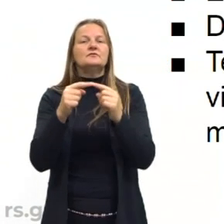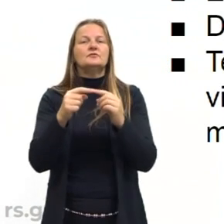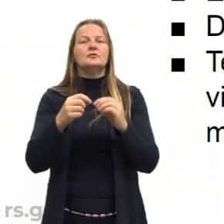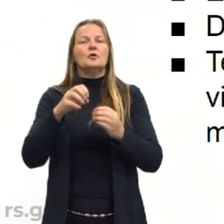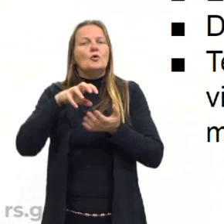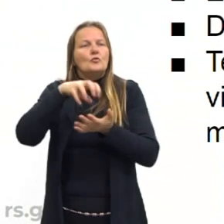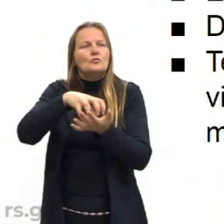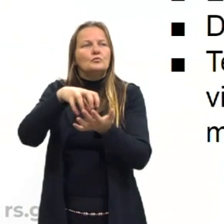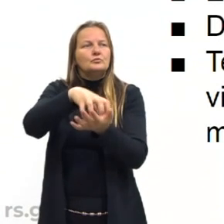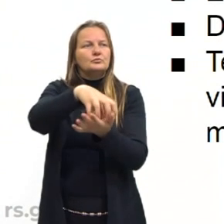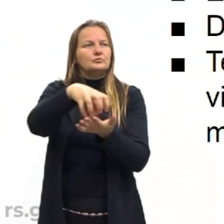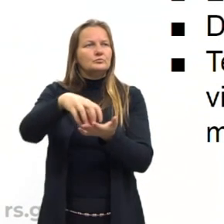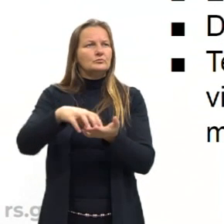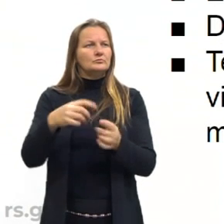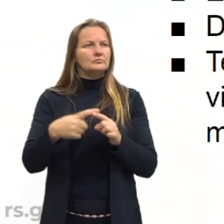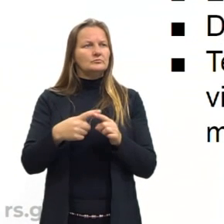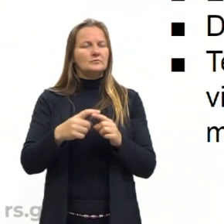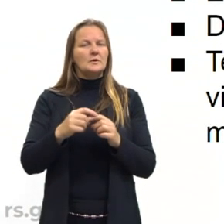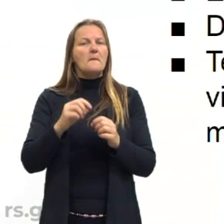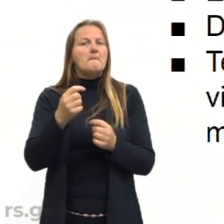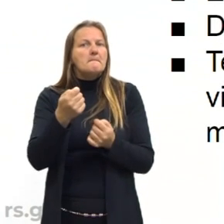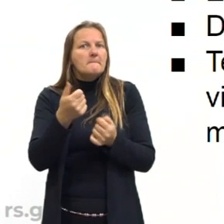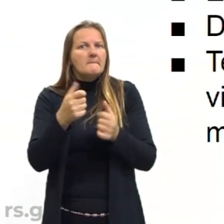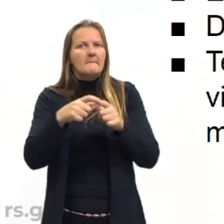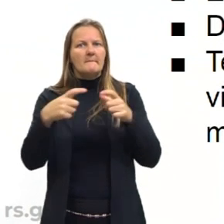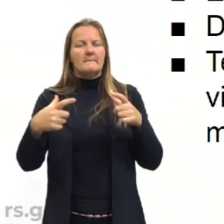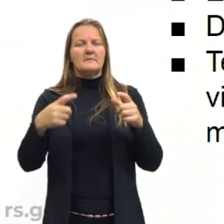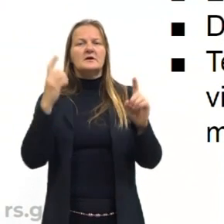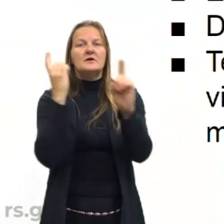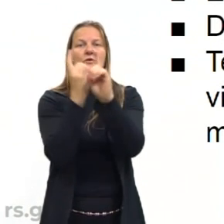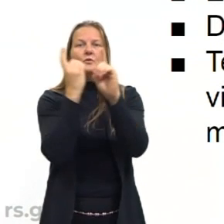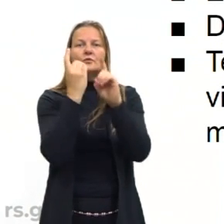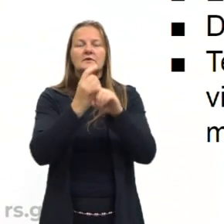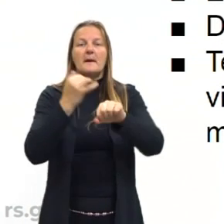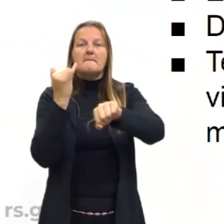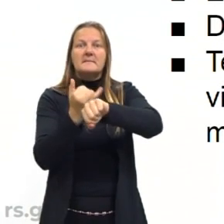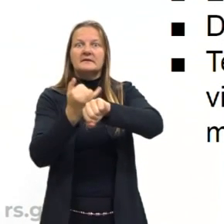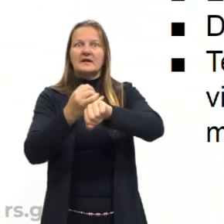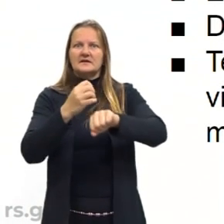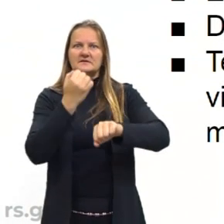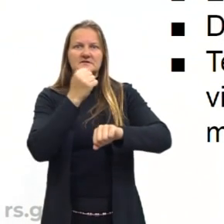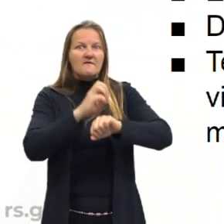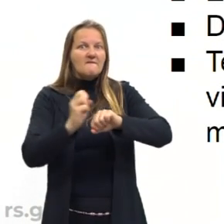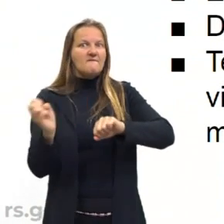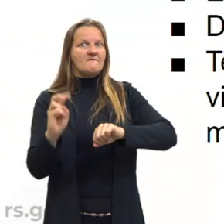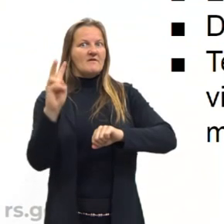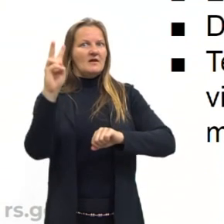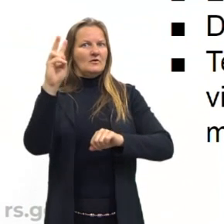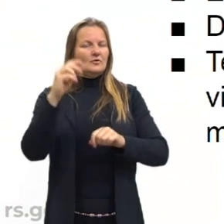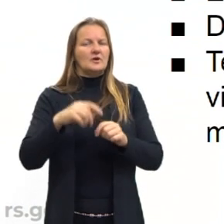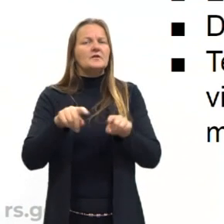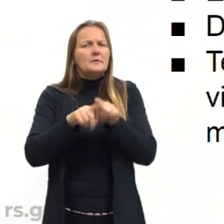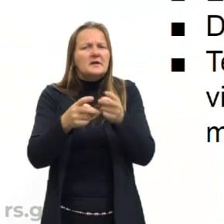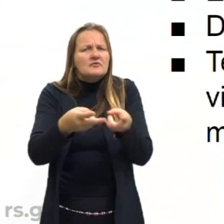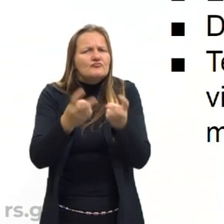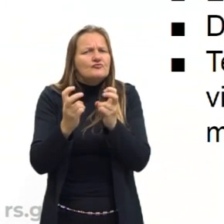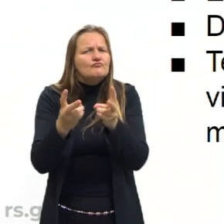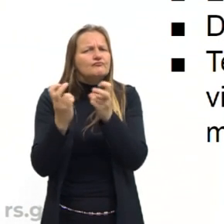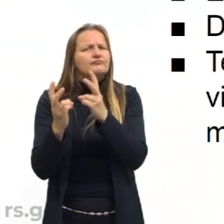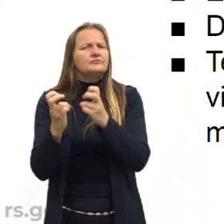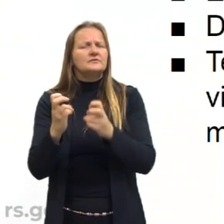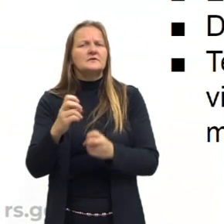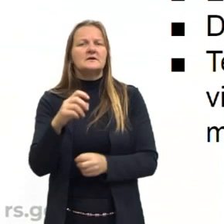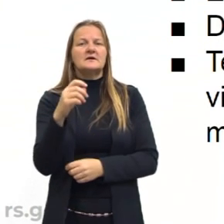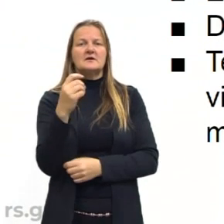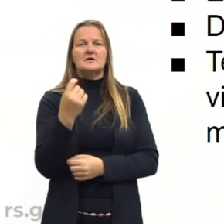colonização. Grande parte era encontrar metais preciosos e extrair riquezas naturais,